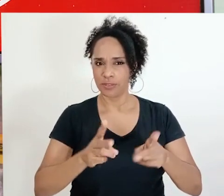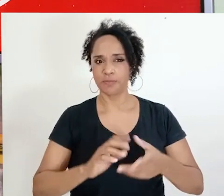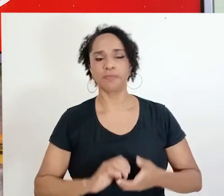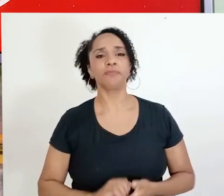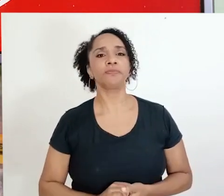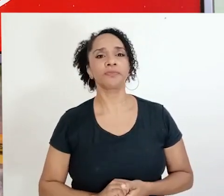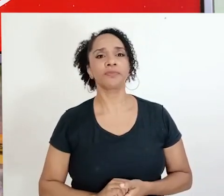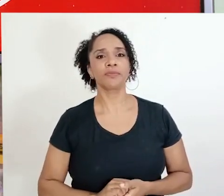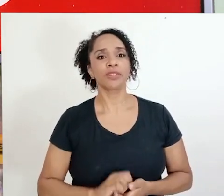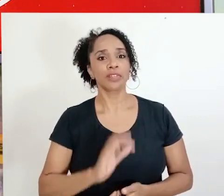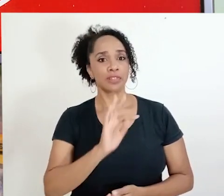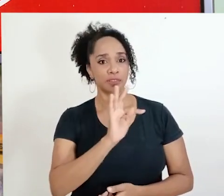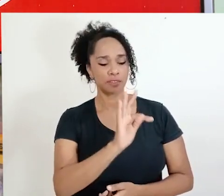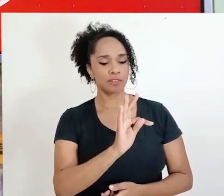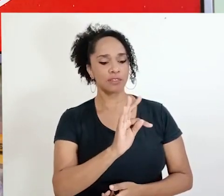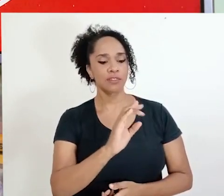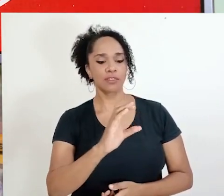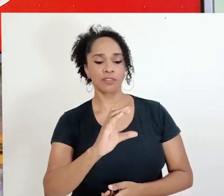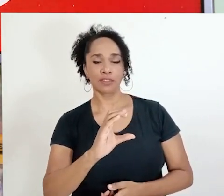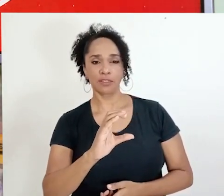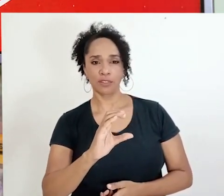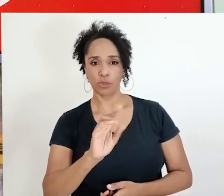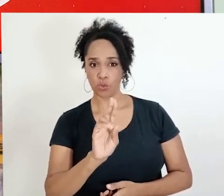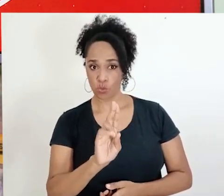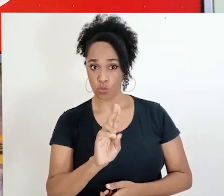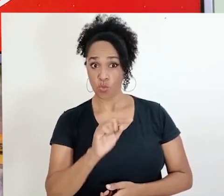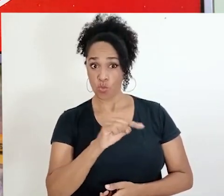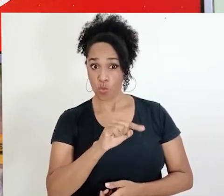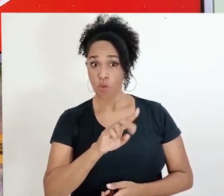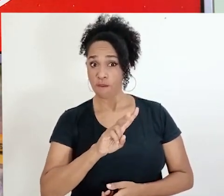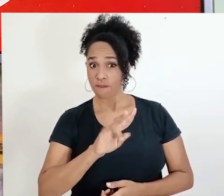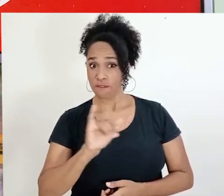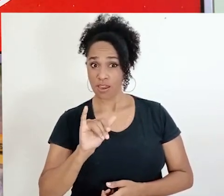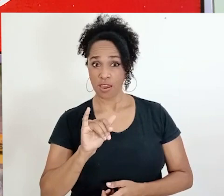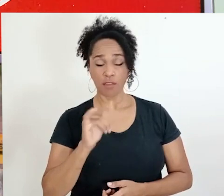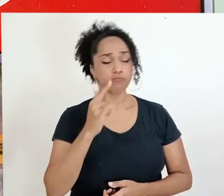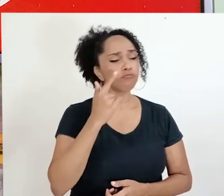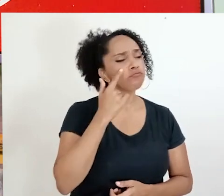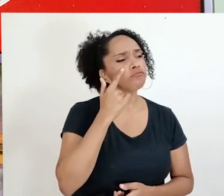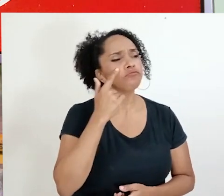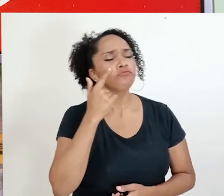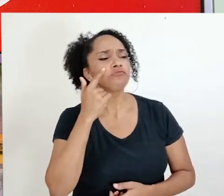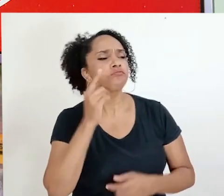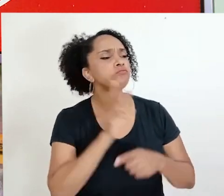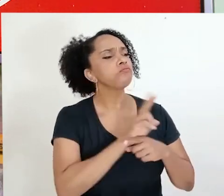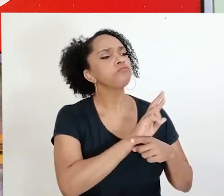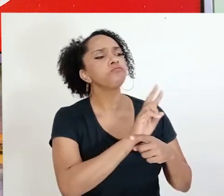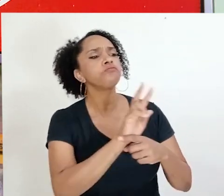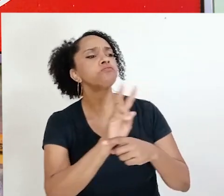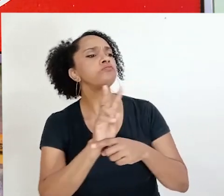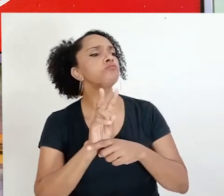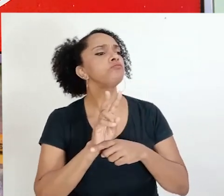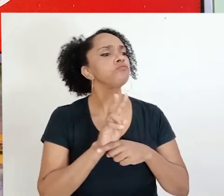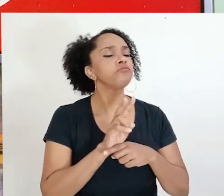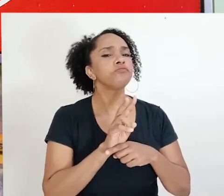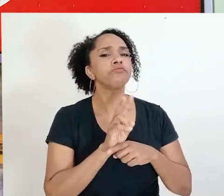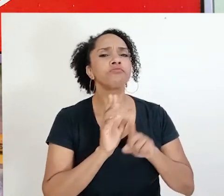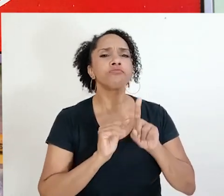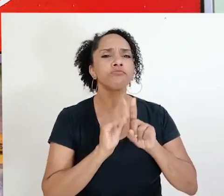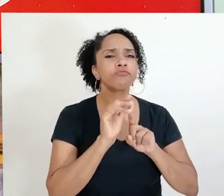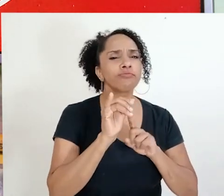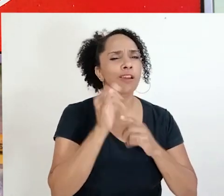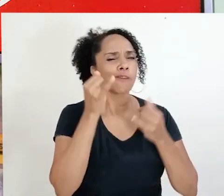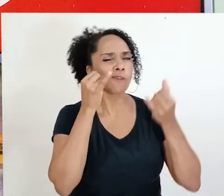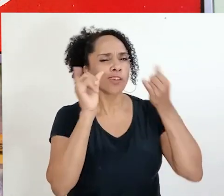Também há decisão do Tribunal de Contas da União de realizar auditoria no sistema de combate